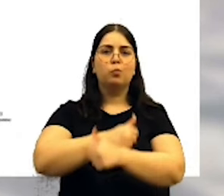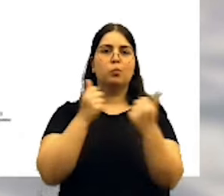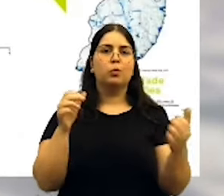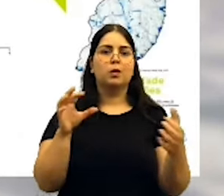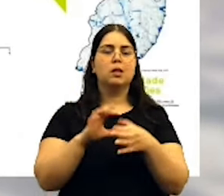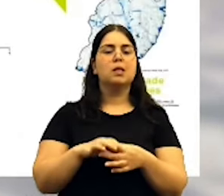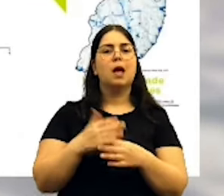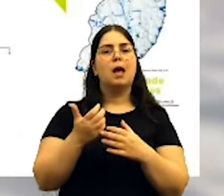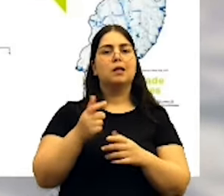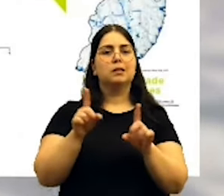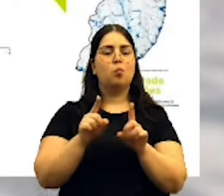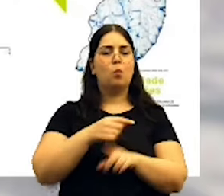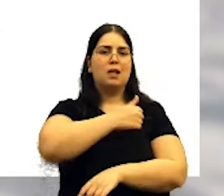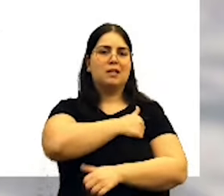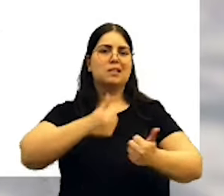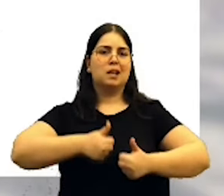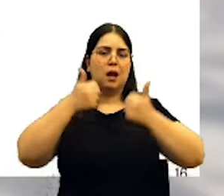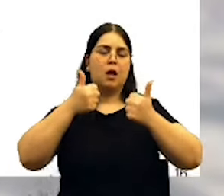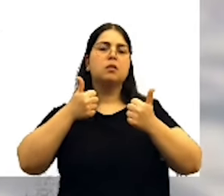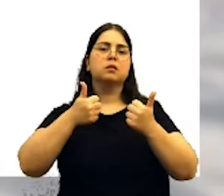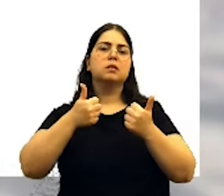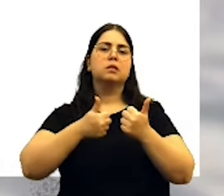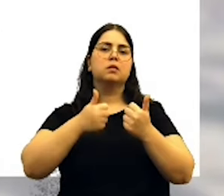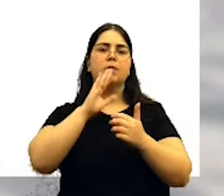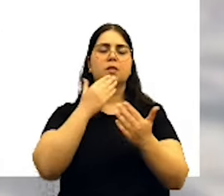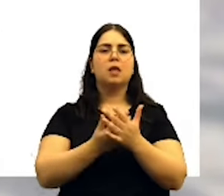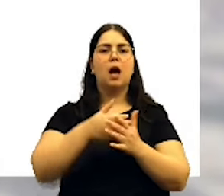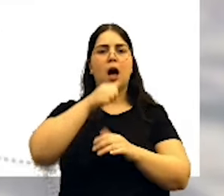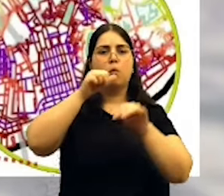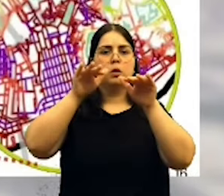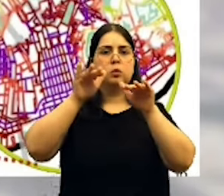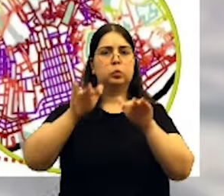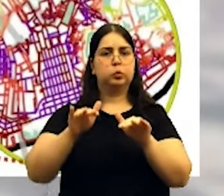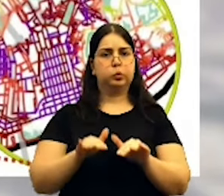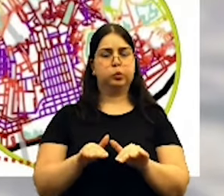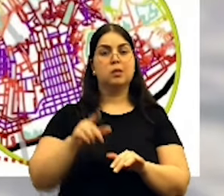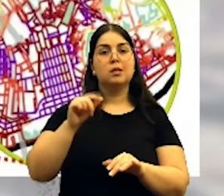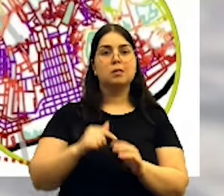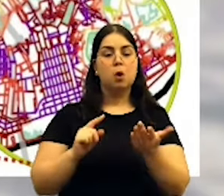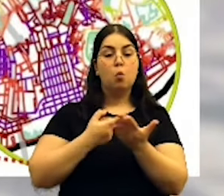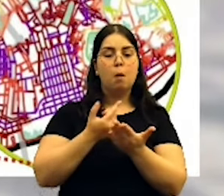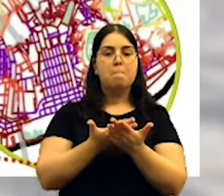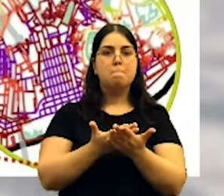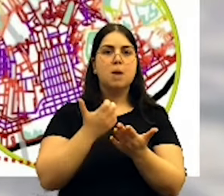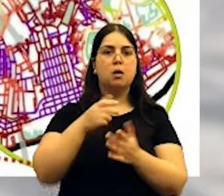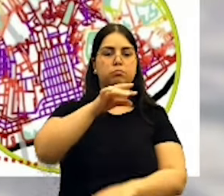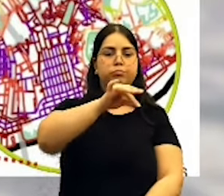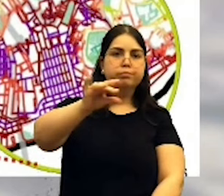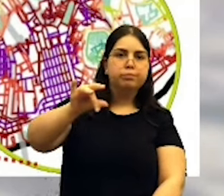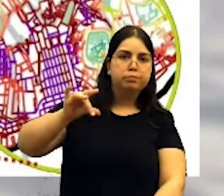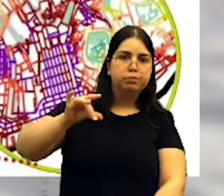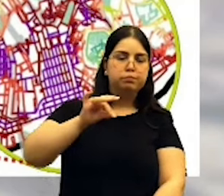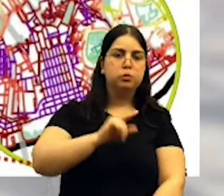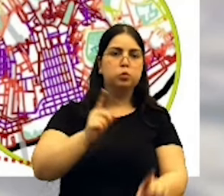esponja, cruzou isso tudo e viabilizou um mapa que já aponta prioridades e locais onde